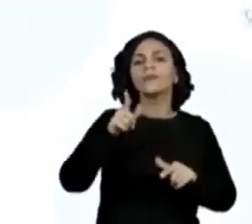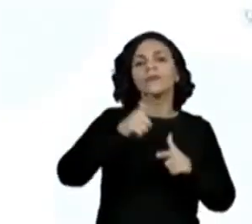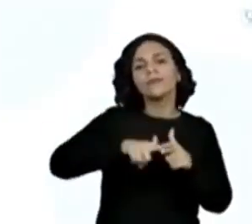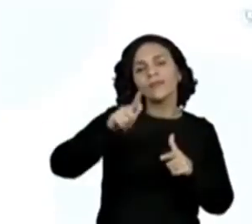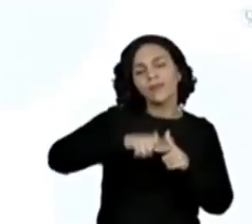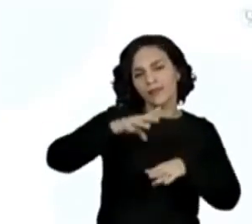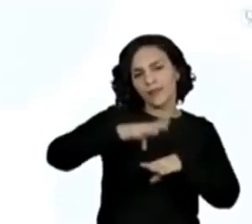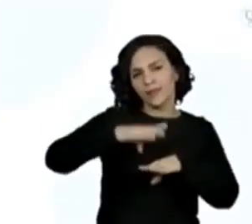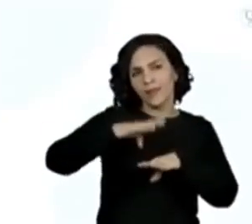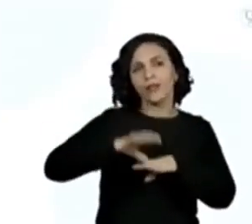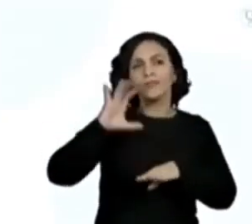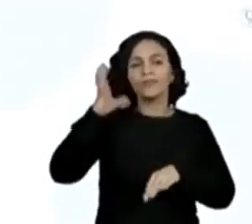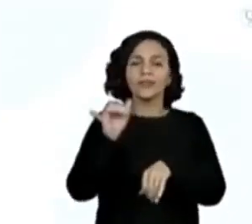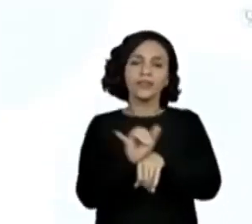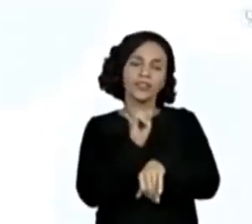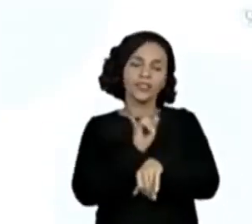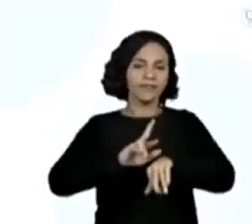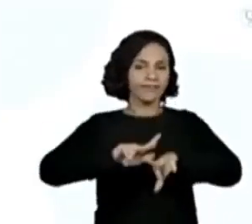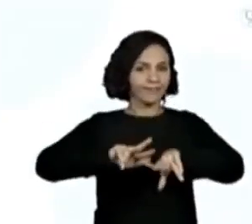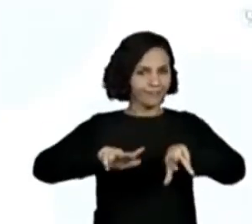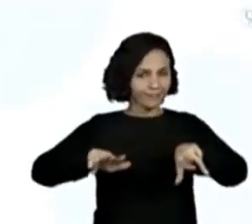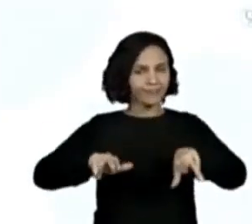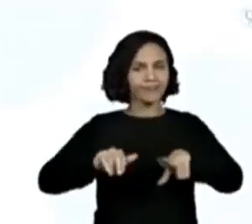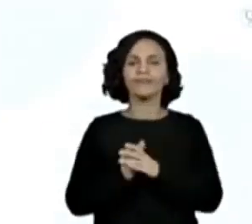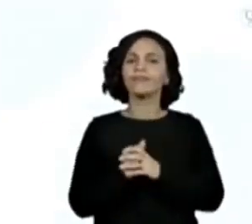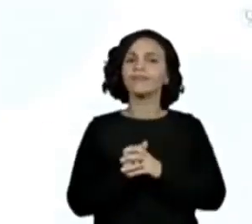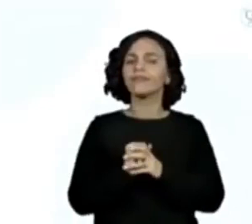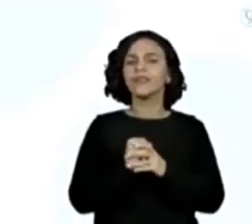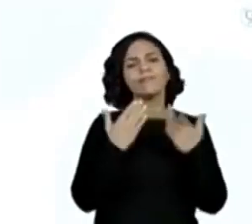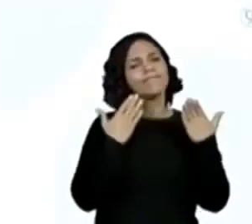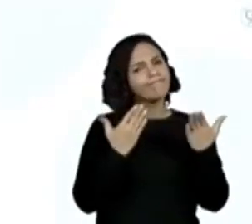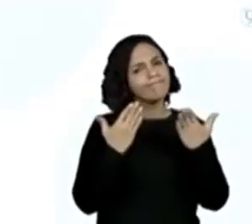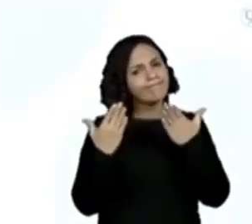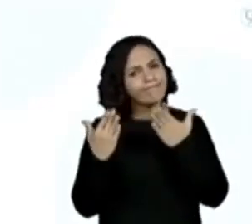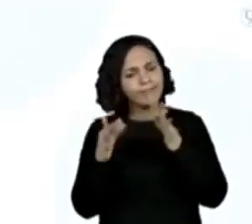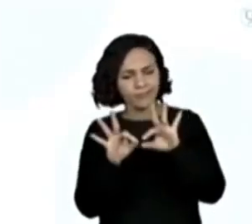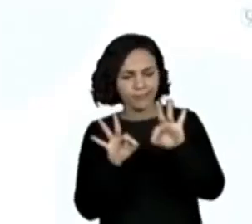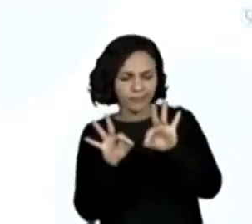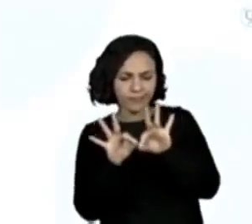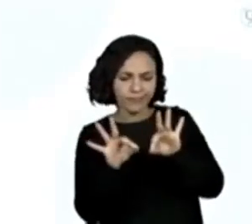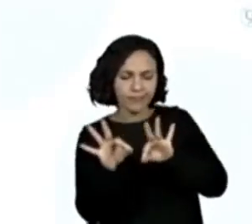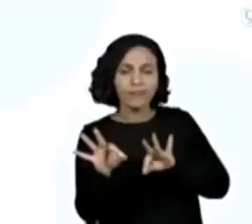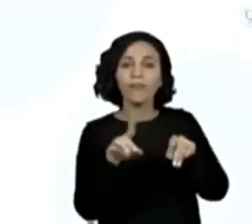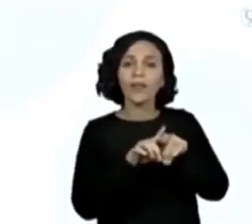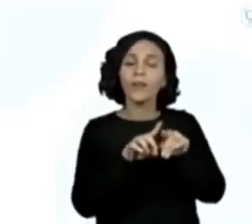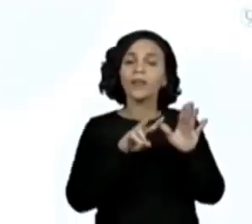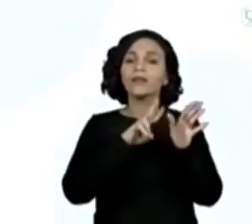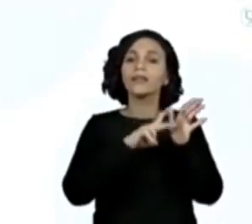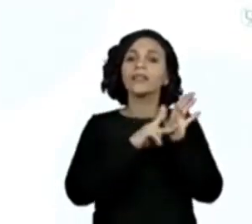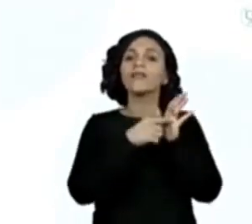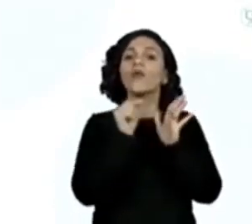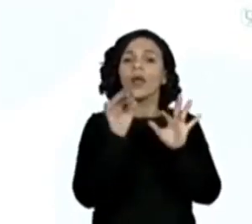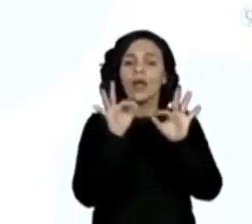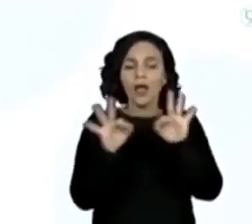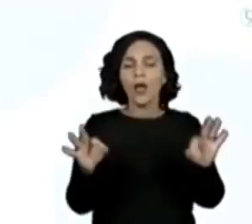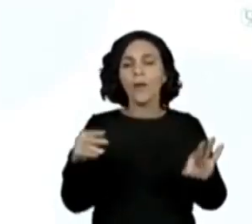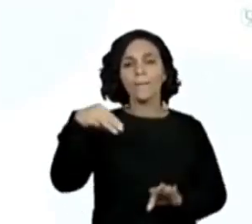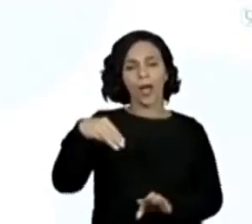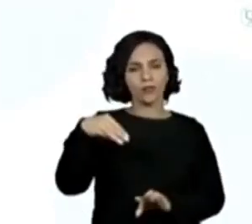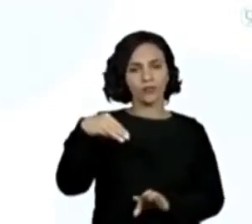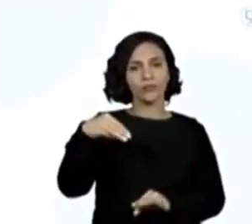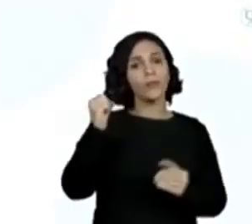utilizando diferentes estratégias. Estimamos e medimos comprimentos e demos significado a um metro de comprimento.